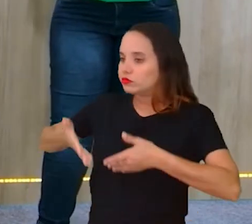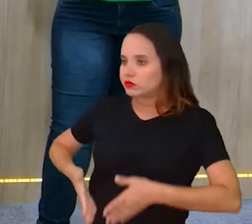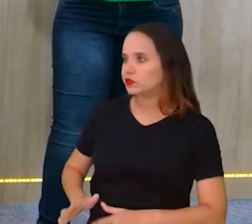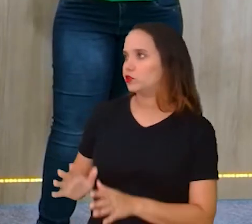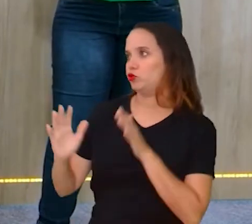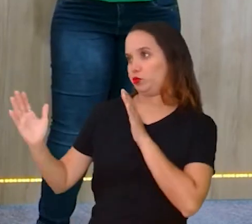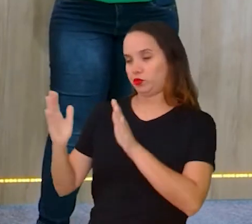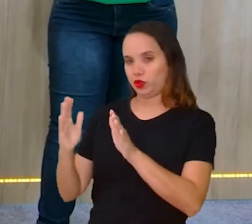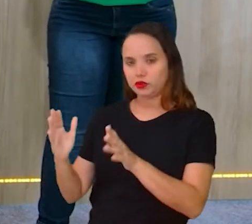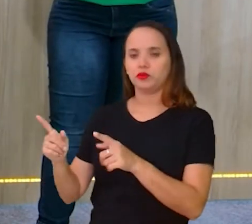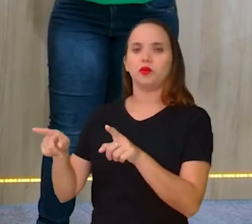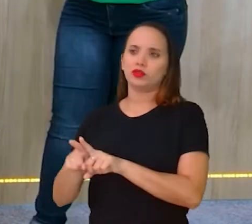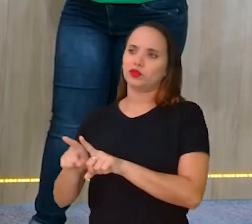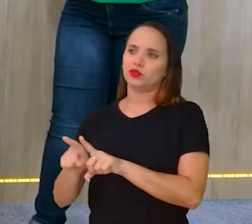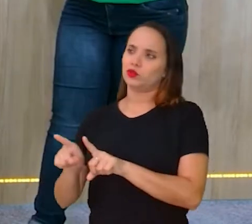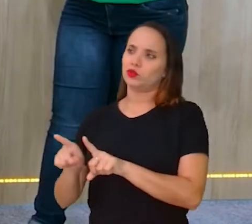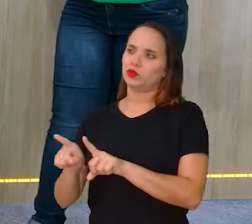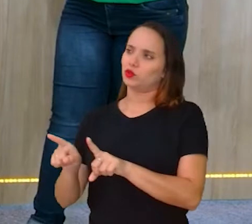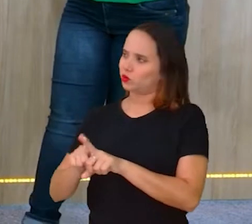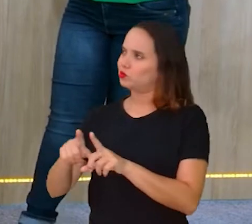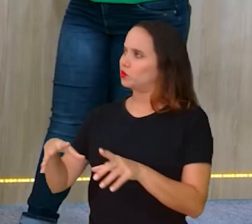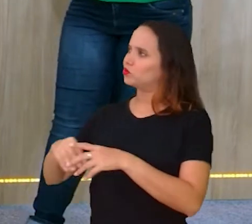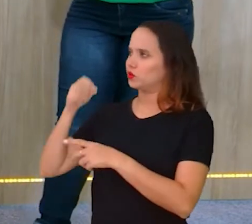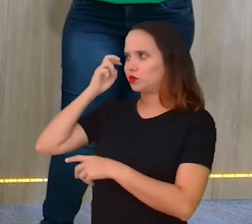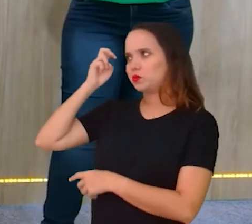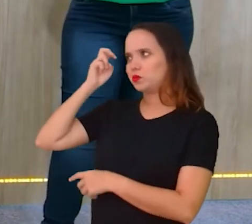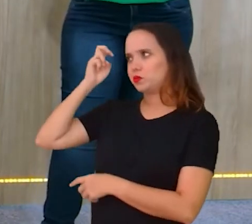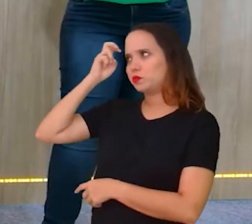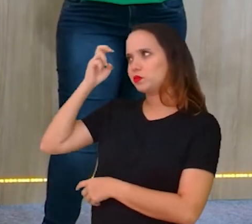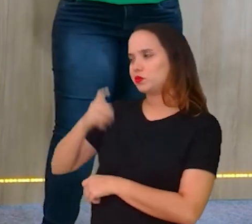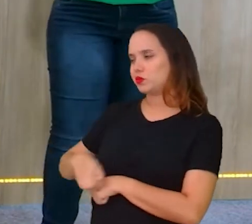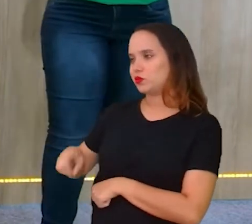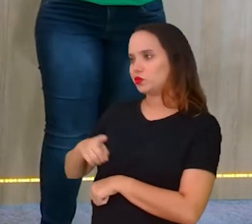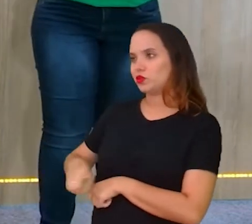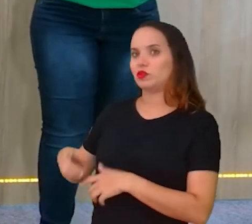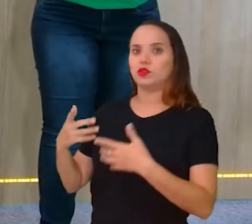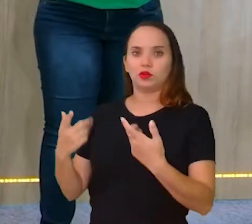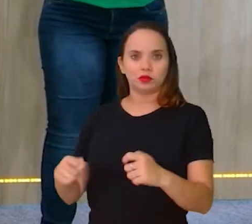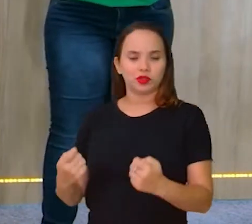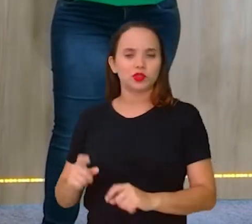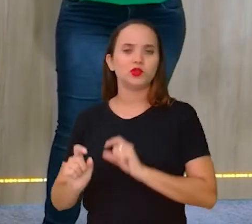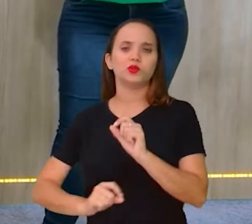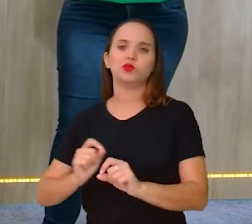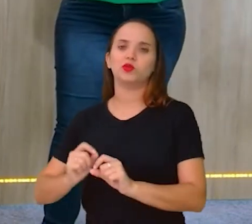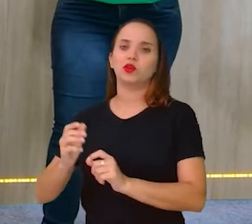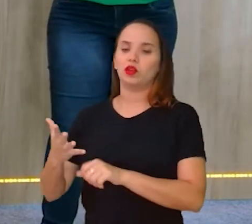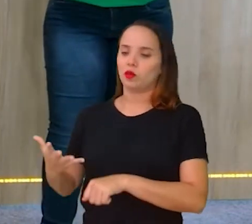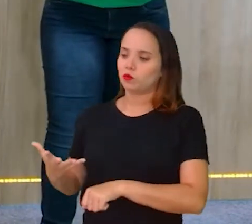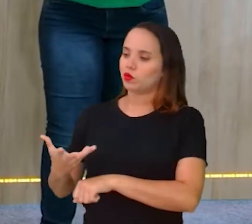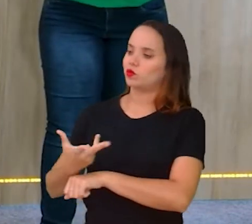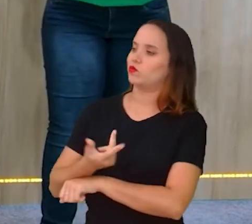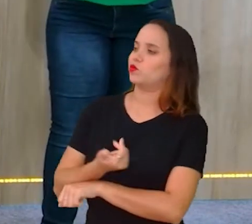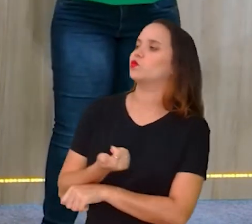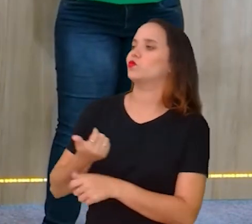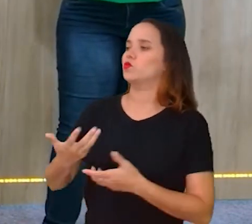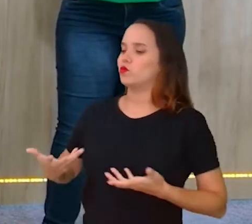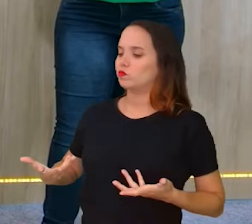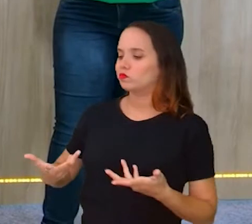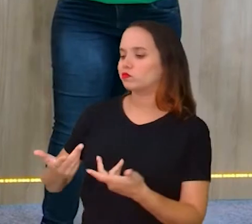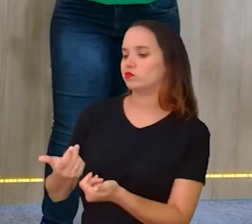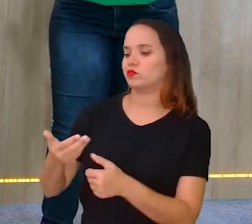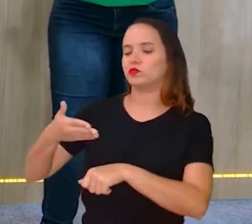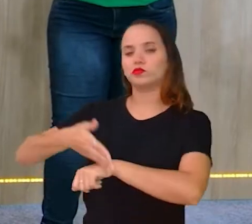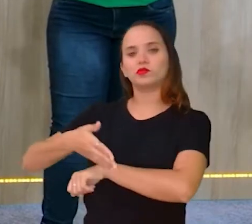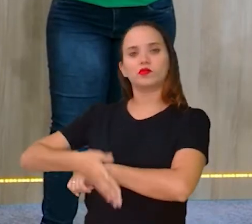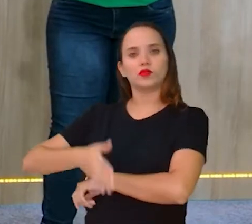nessa época, elas também estão nessa cultura digital. E aí elas vão se aperfeiçoando, vão entrando nessa cultura e